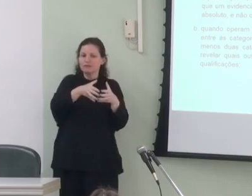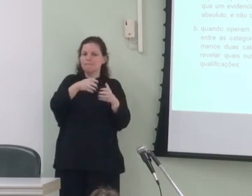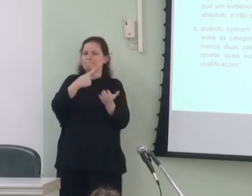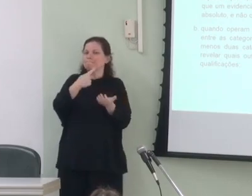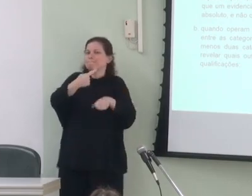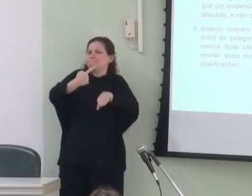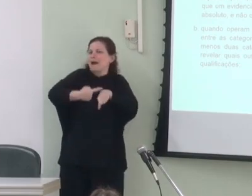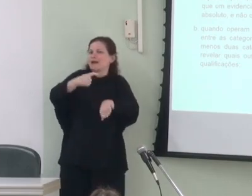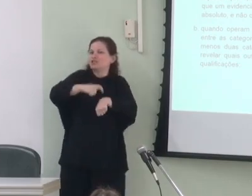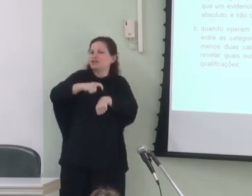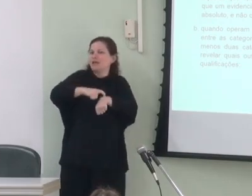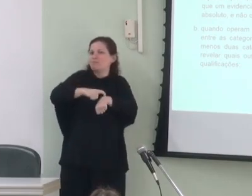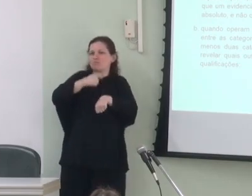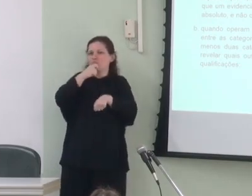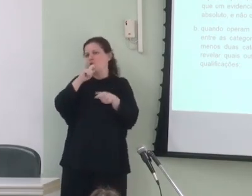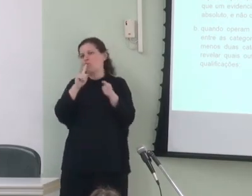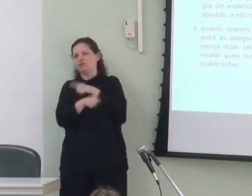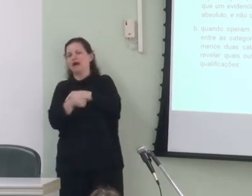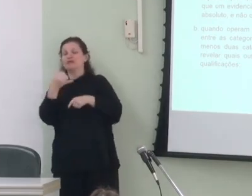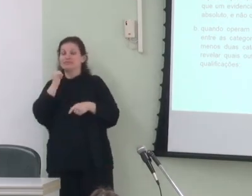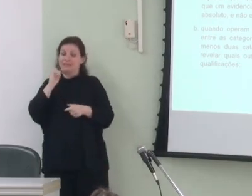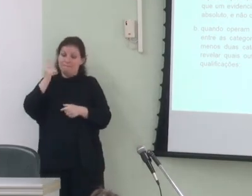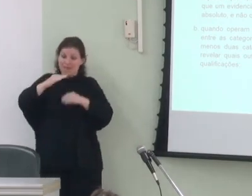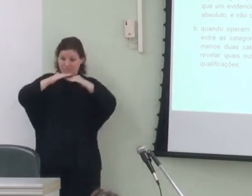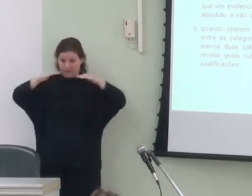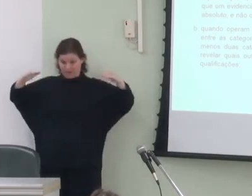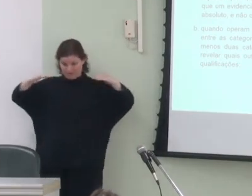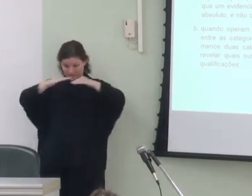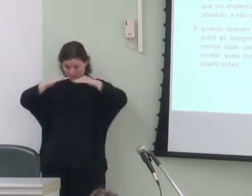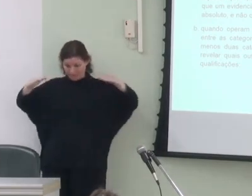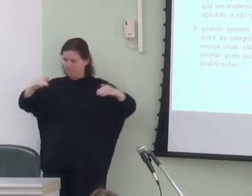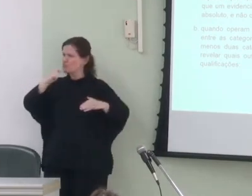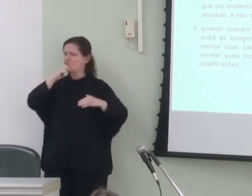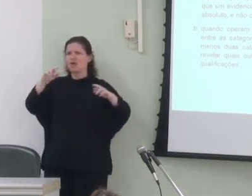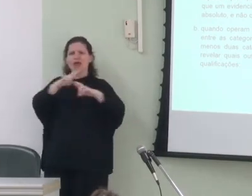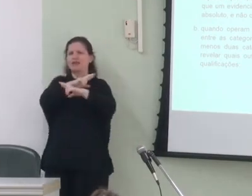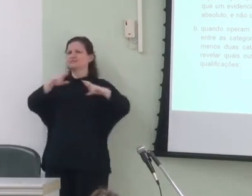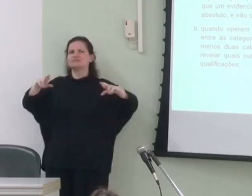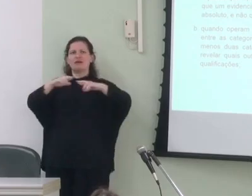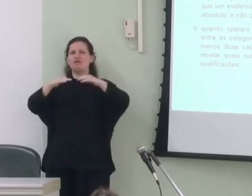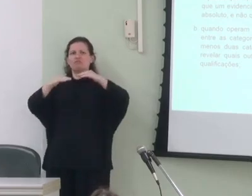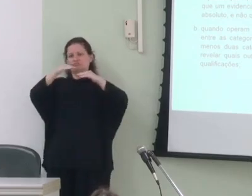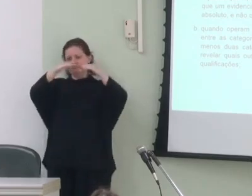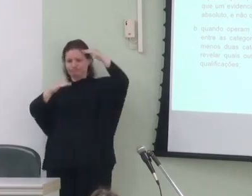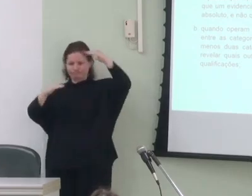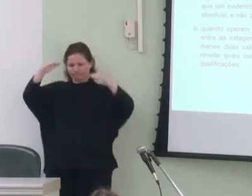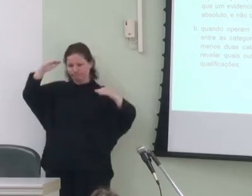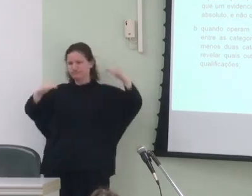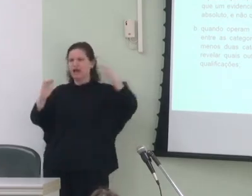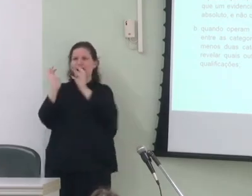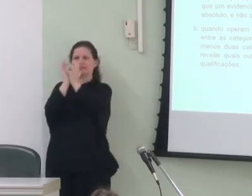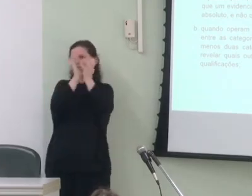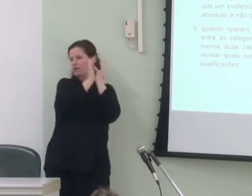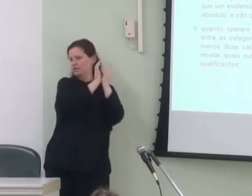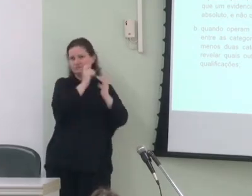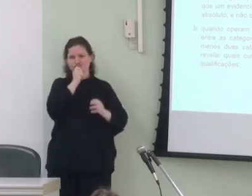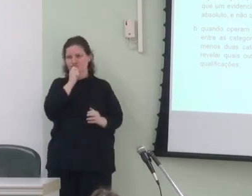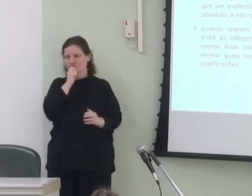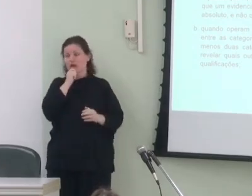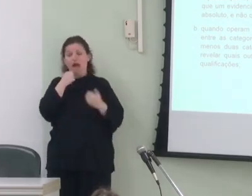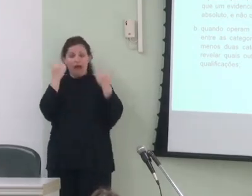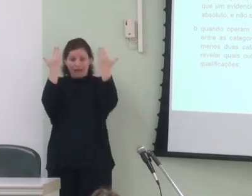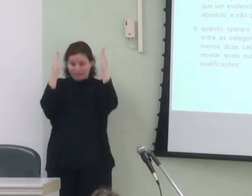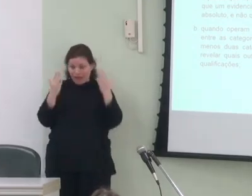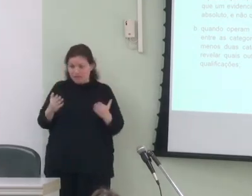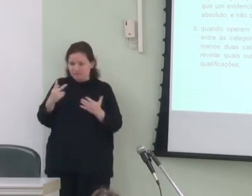o contrário. Quando operam em uma mesma camada, não há relação hierárquica entre as categorias. Assim, a análise